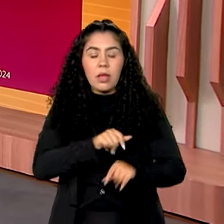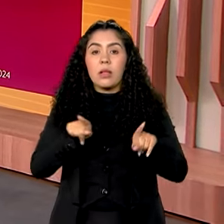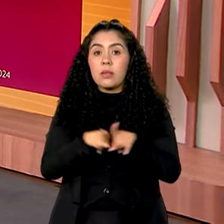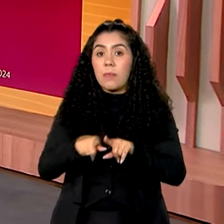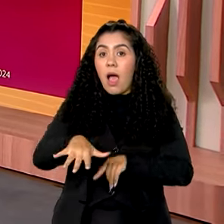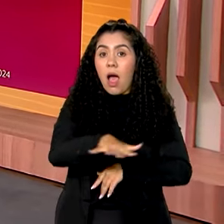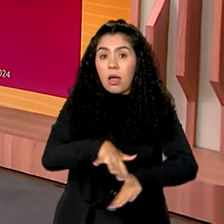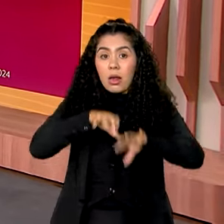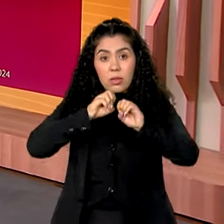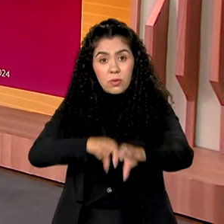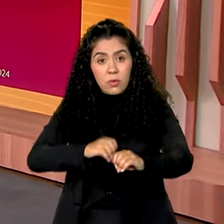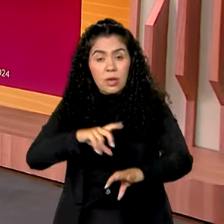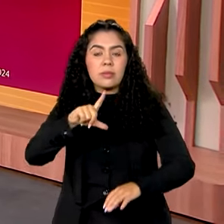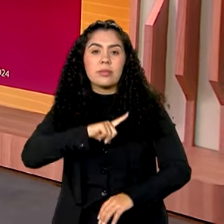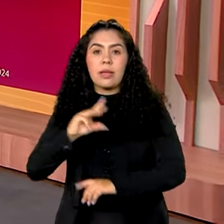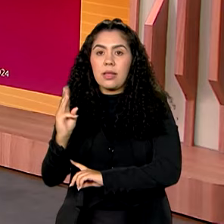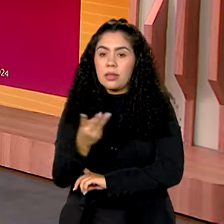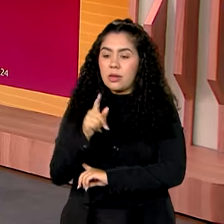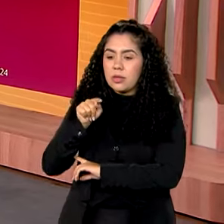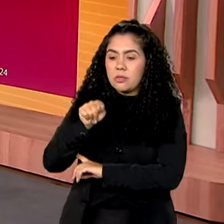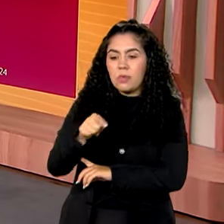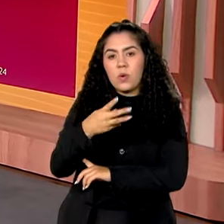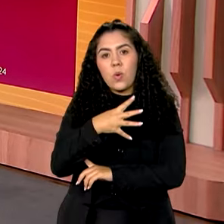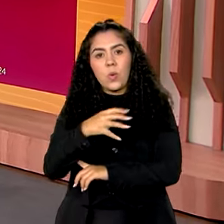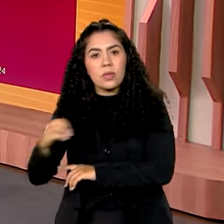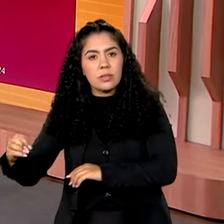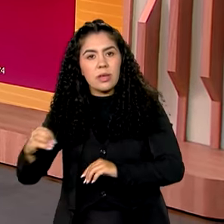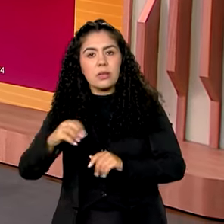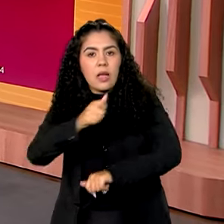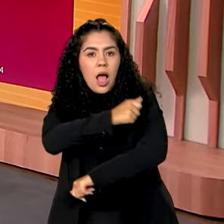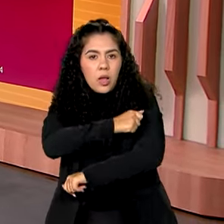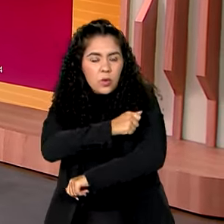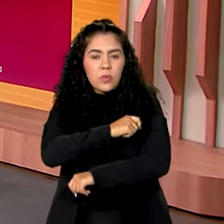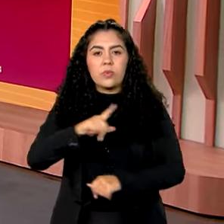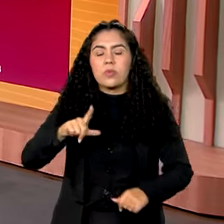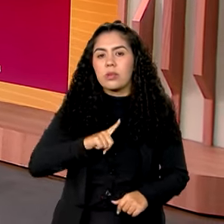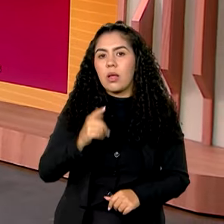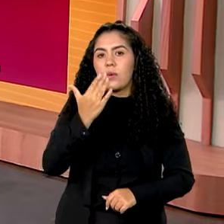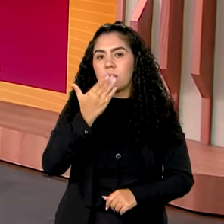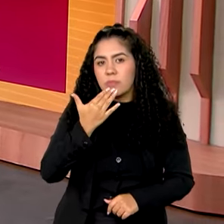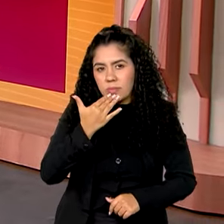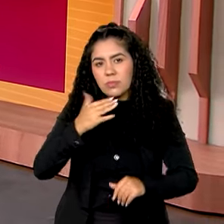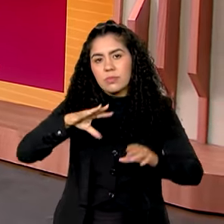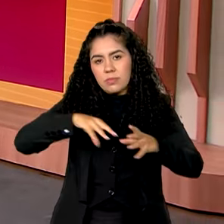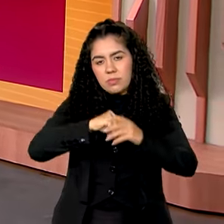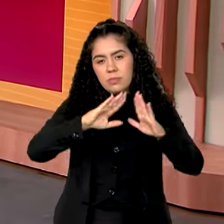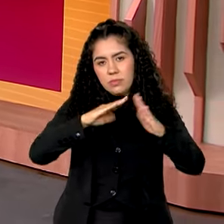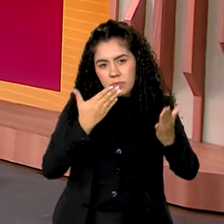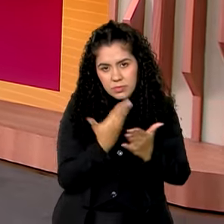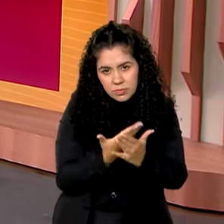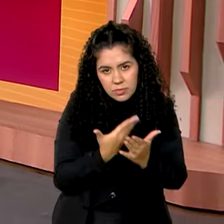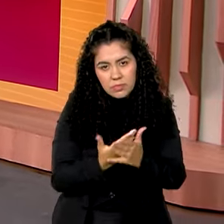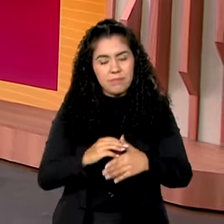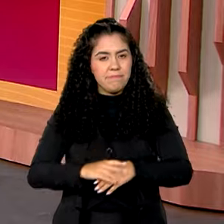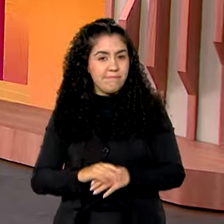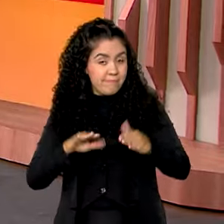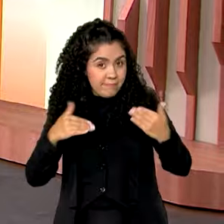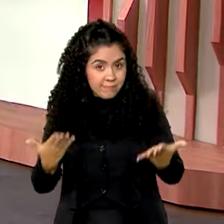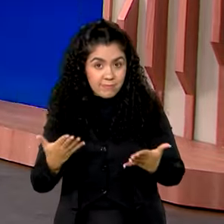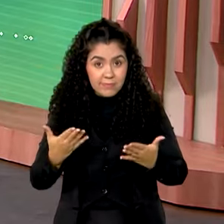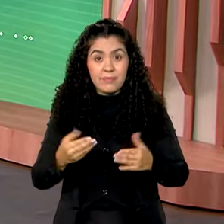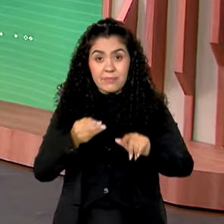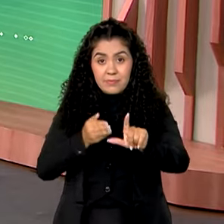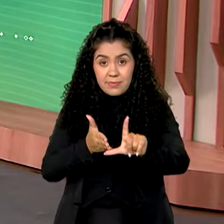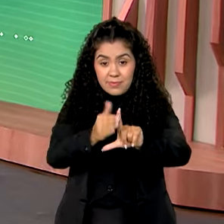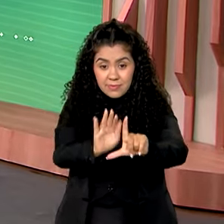educação, 3.400 estudantes recebem merenda pelo Programa Nacional de Alimentação Escolar. É isso, no Comunica.br